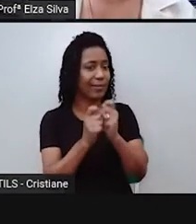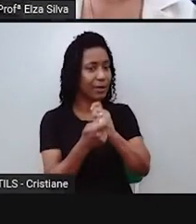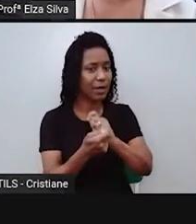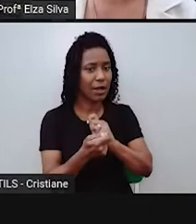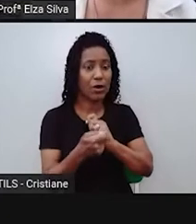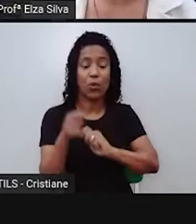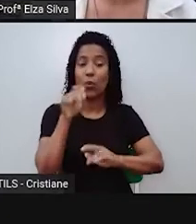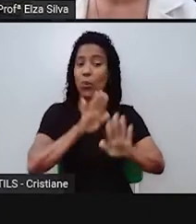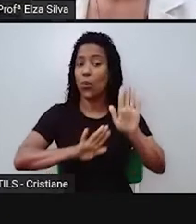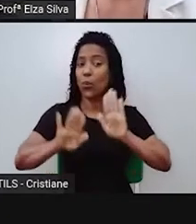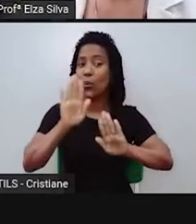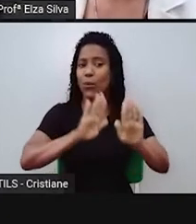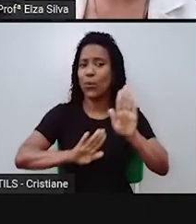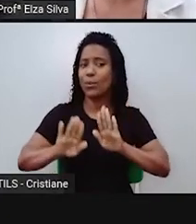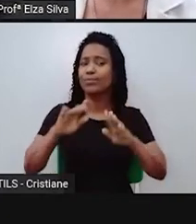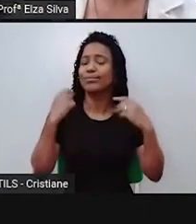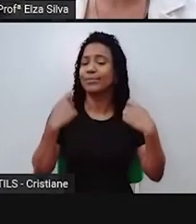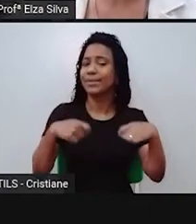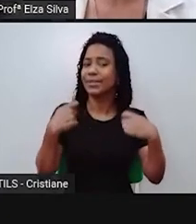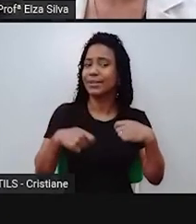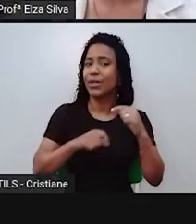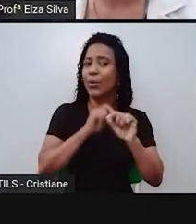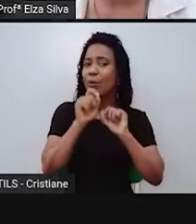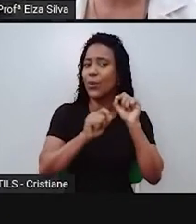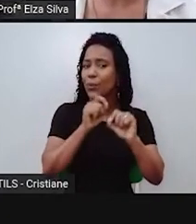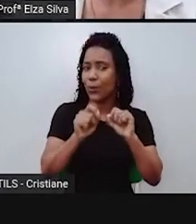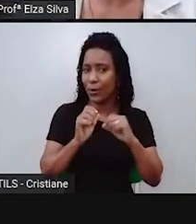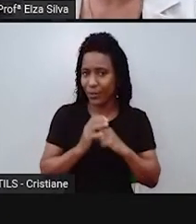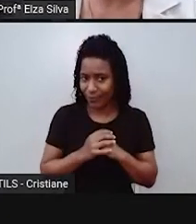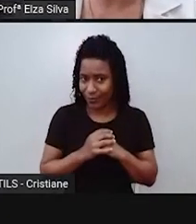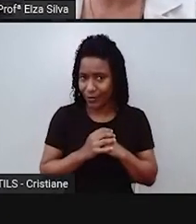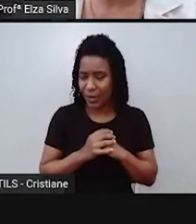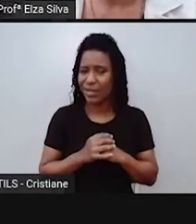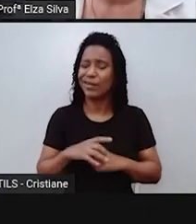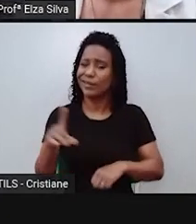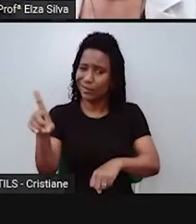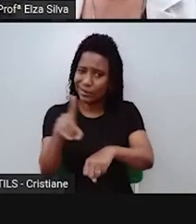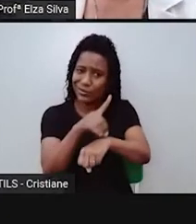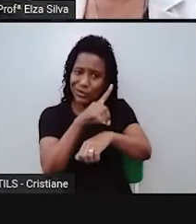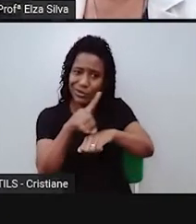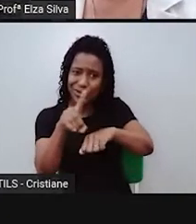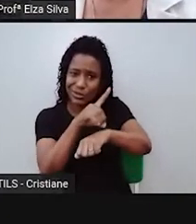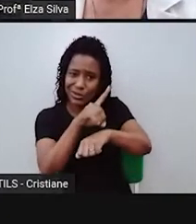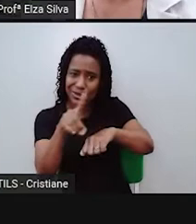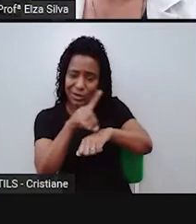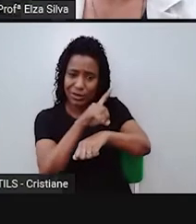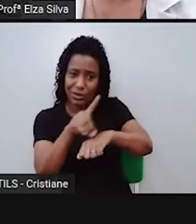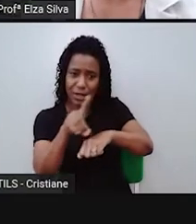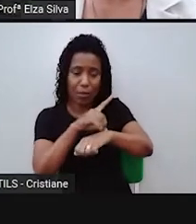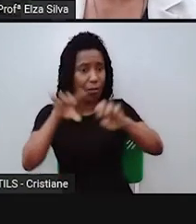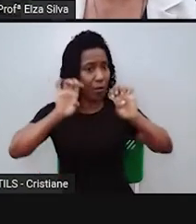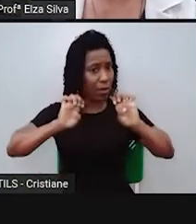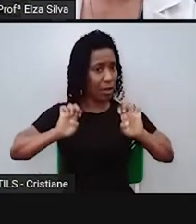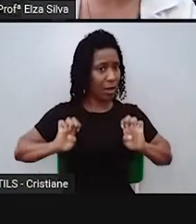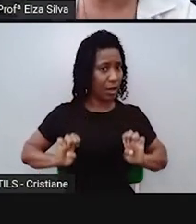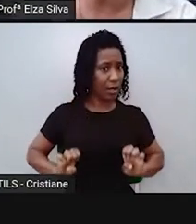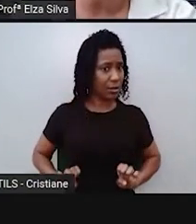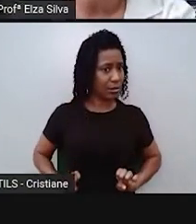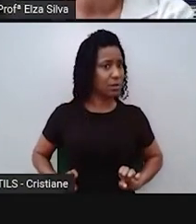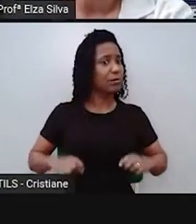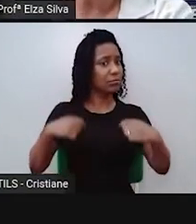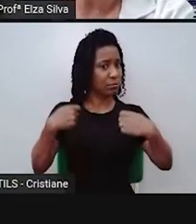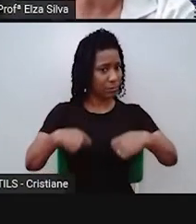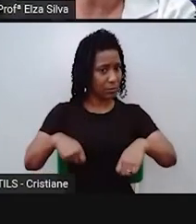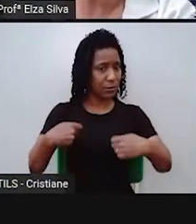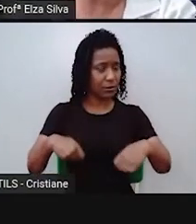eu pergunto para vocês, e a ética no meio digital? Como é que fica? Vejam que eu trago para vocês aqui um outro meme,